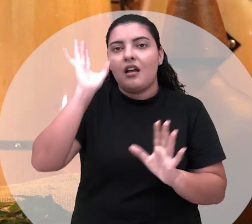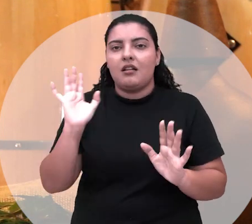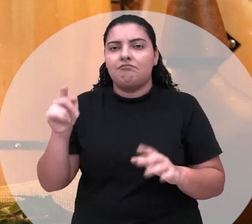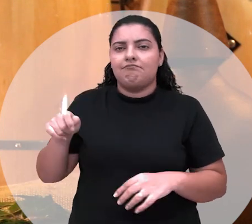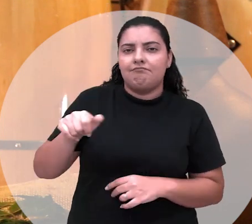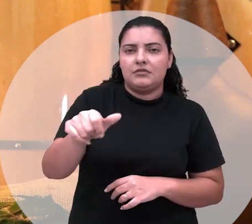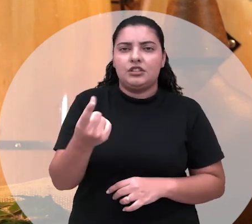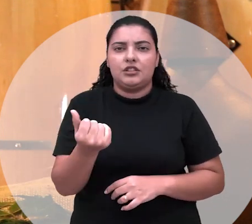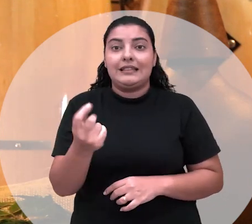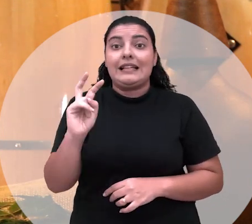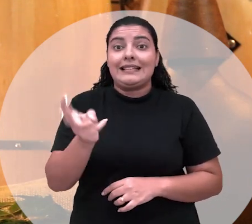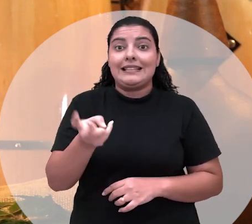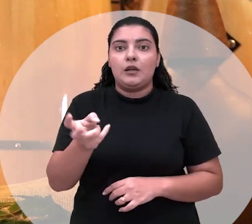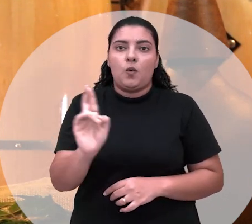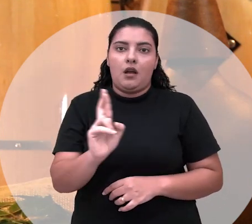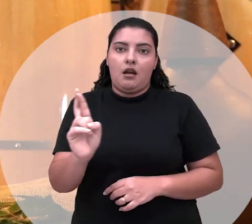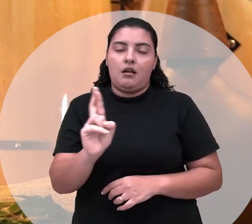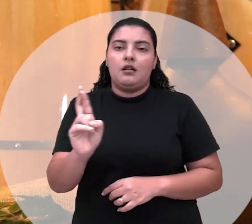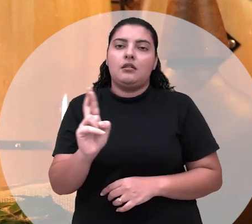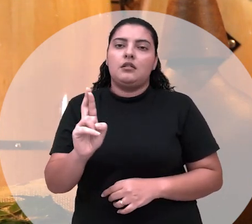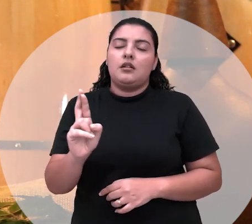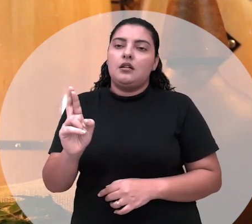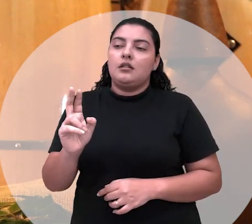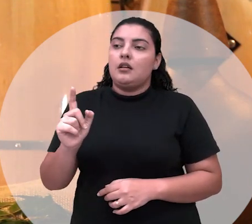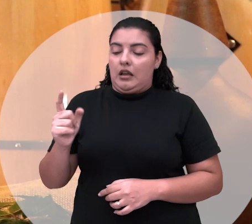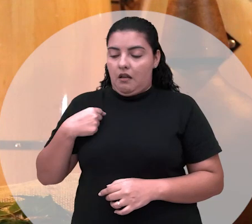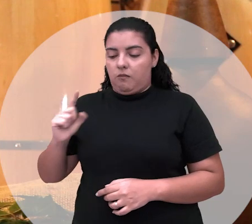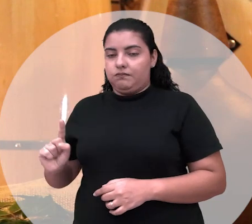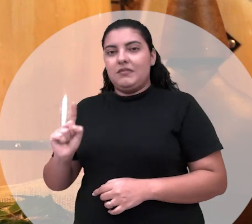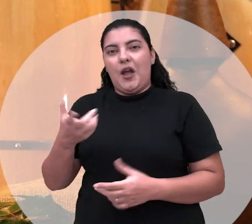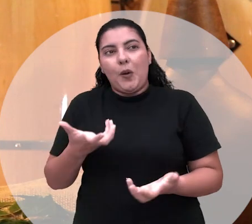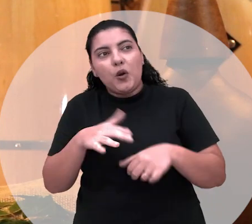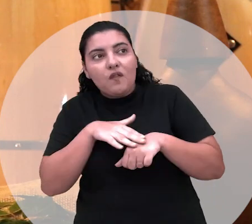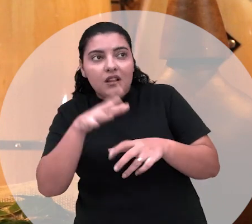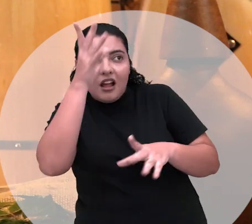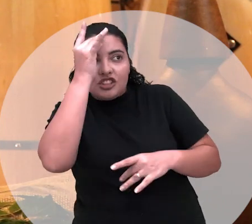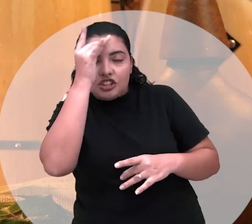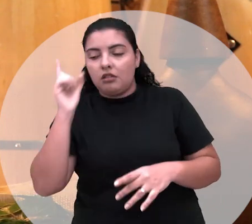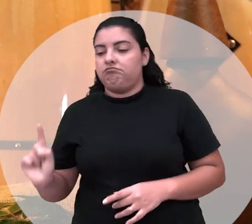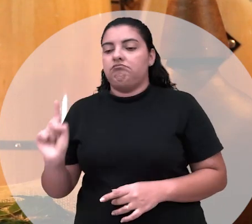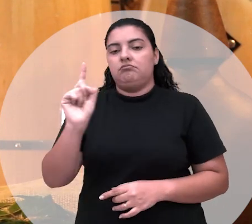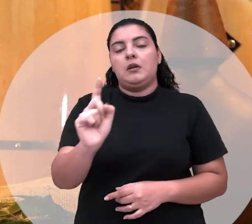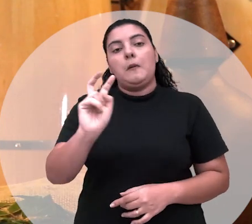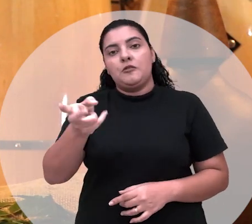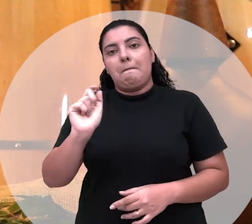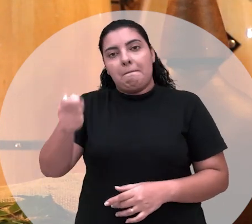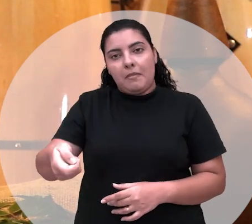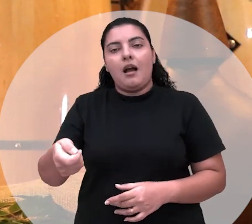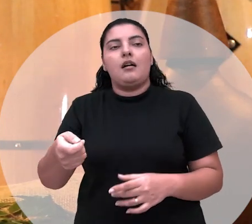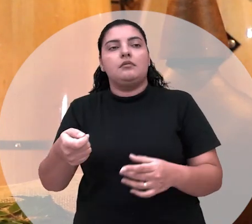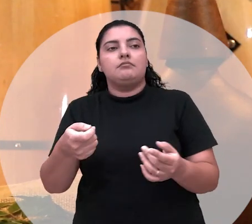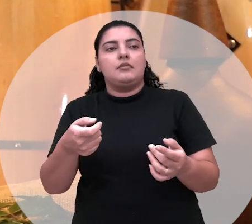contribuição simbólica, cinco reais, que é só pra você, né, conversar com ela, ela vai ver o seu problema e ela vai